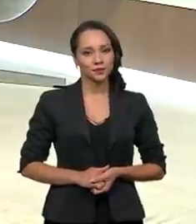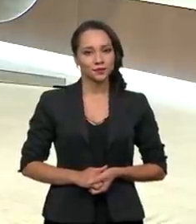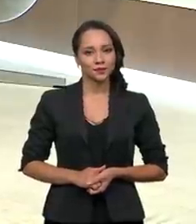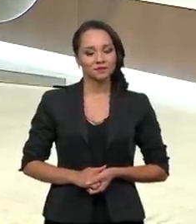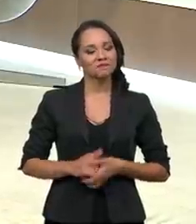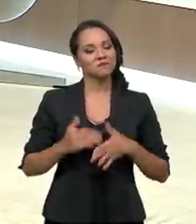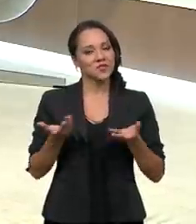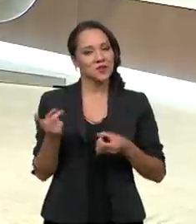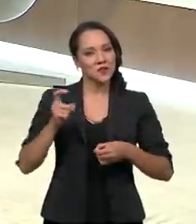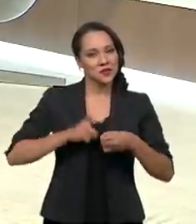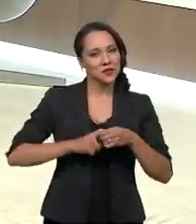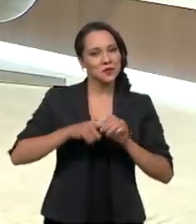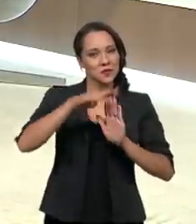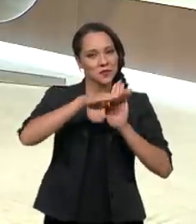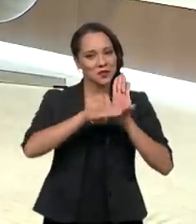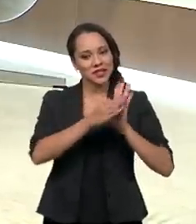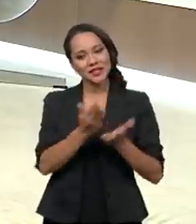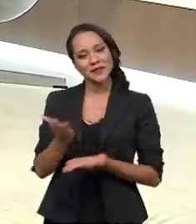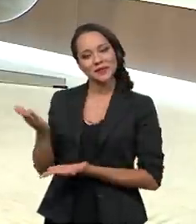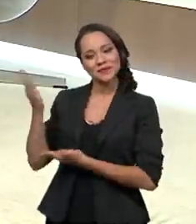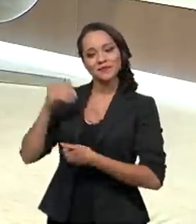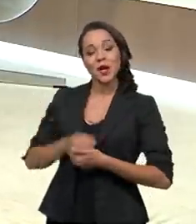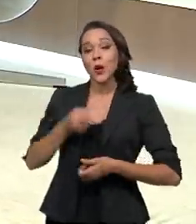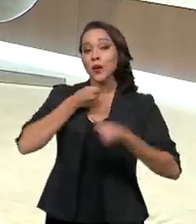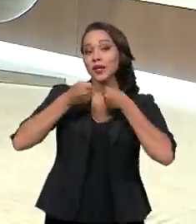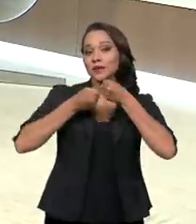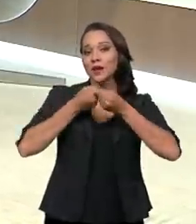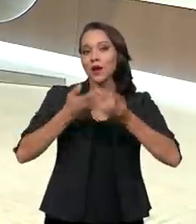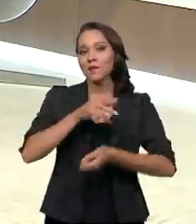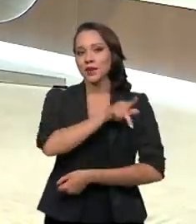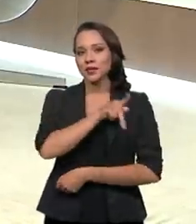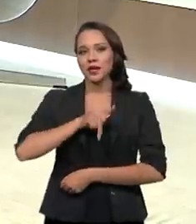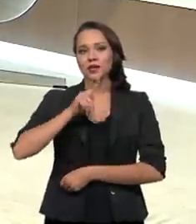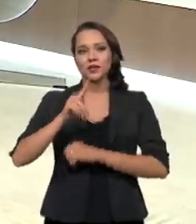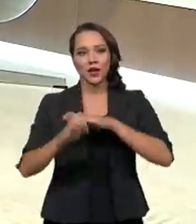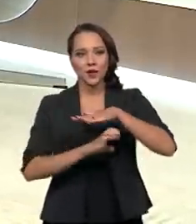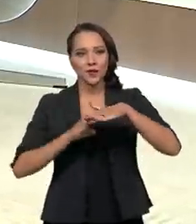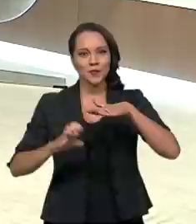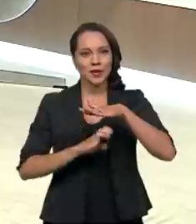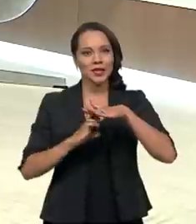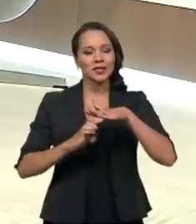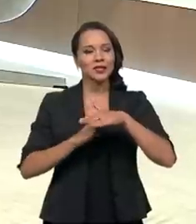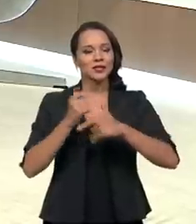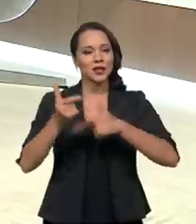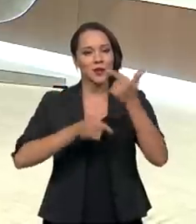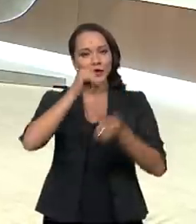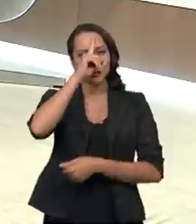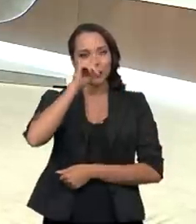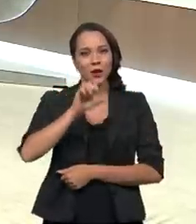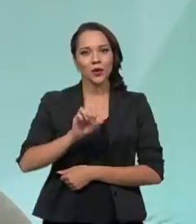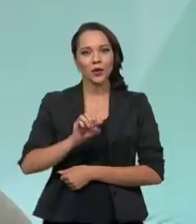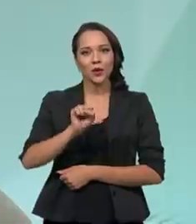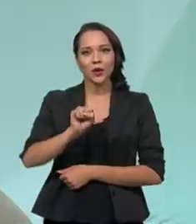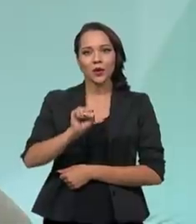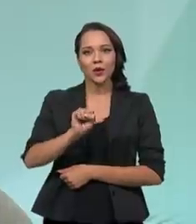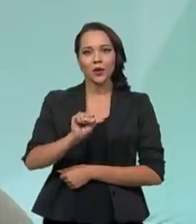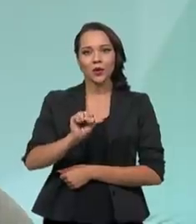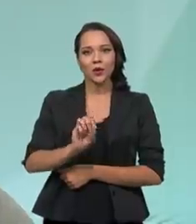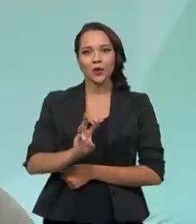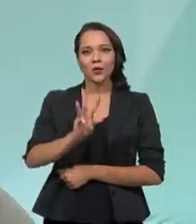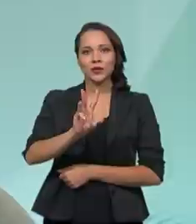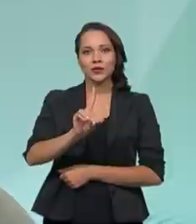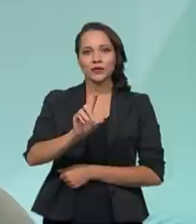Estamos de volta com o Brasil em Pauta. o entrevistado é o presidente da Empresa Brasileira de Serviços Hospitalários, EBSER,